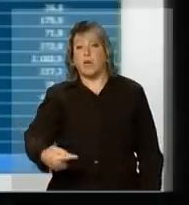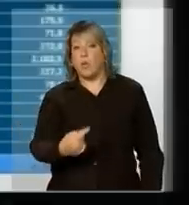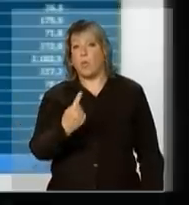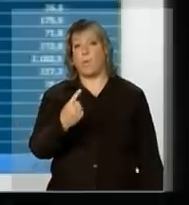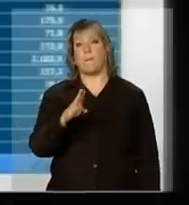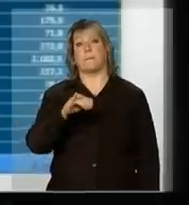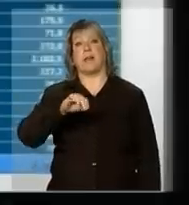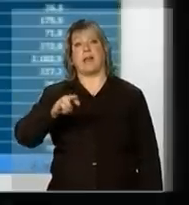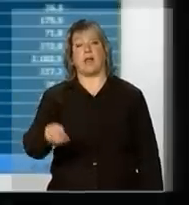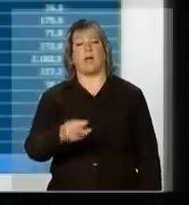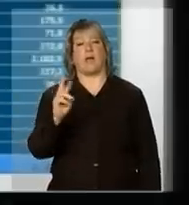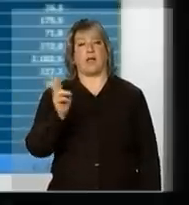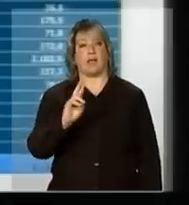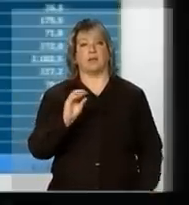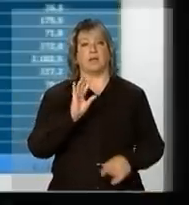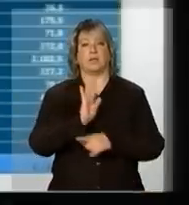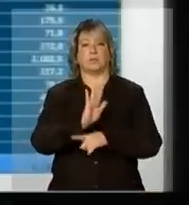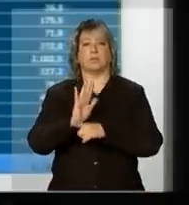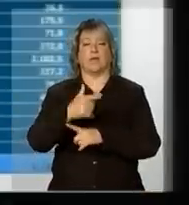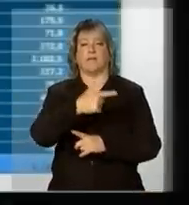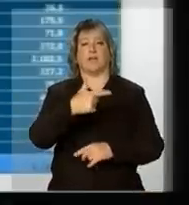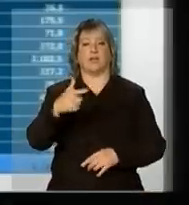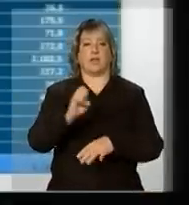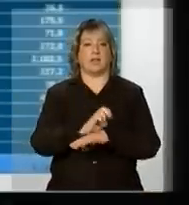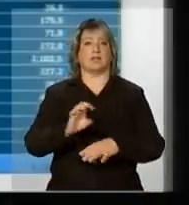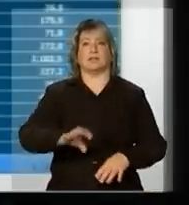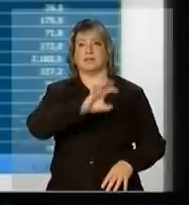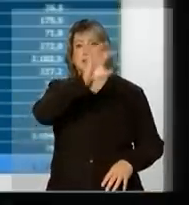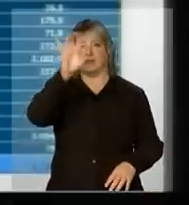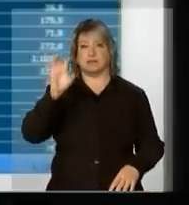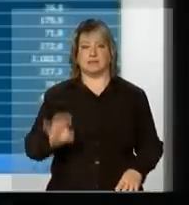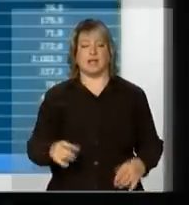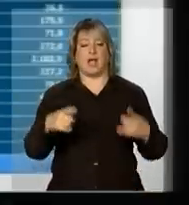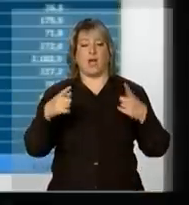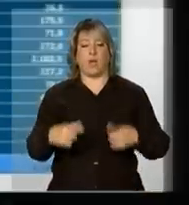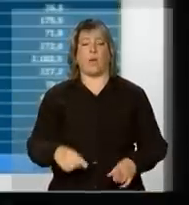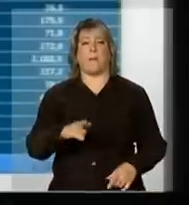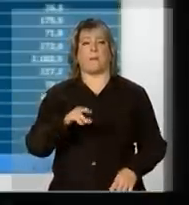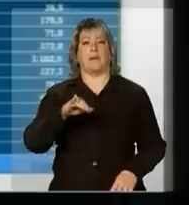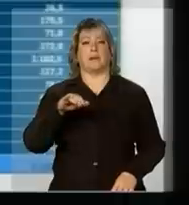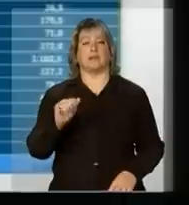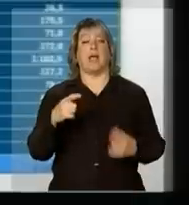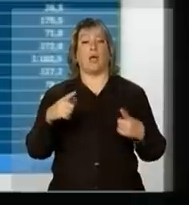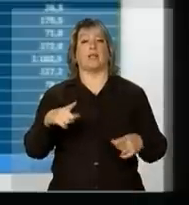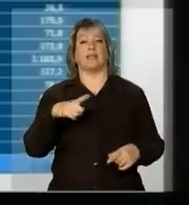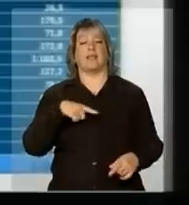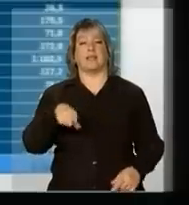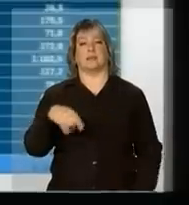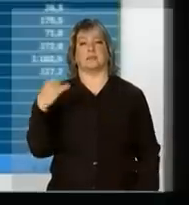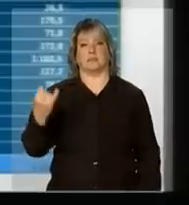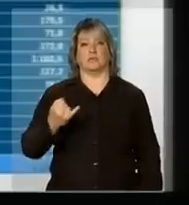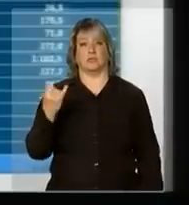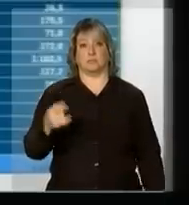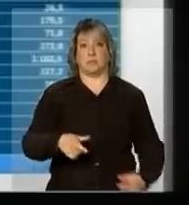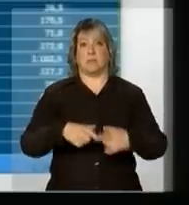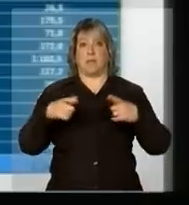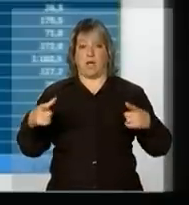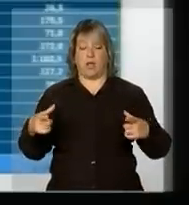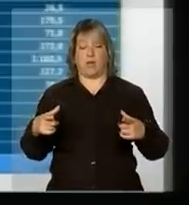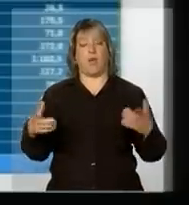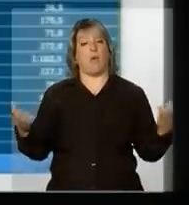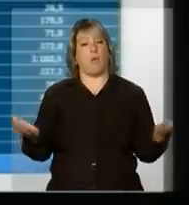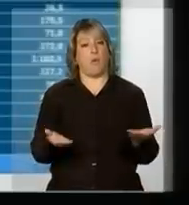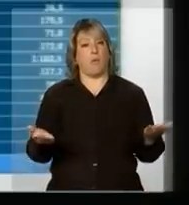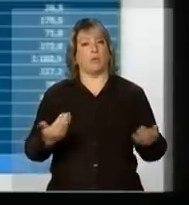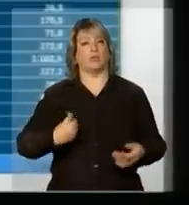atendendo 22 estados, em bacias, exatamente onde se registram essa importância maior, e hoje